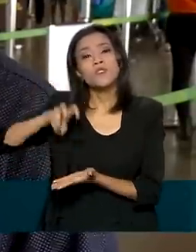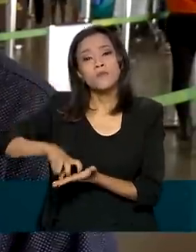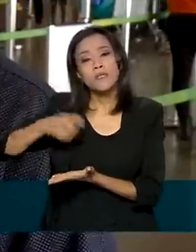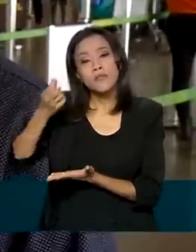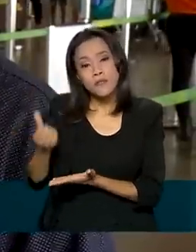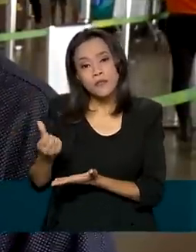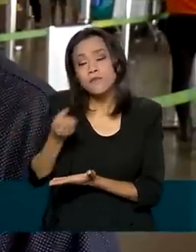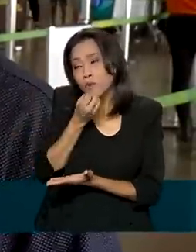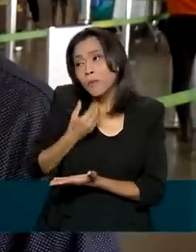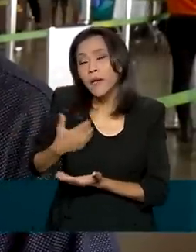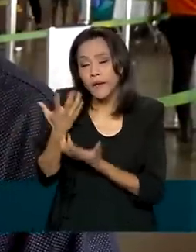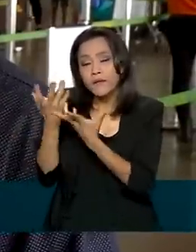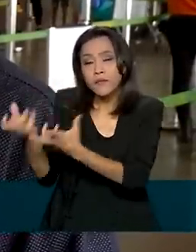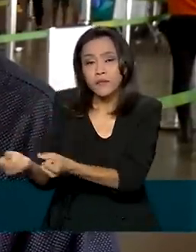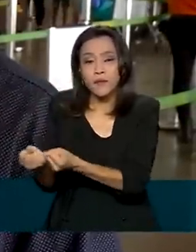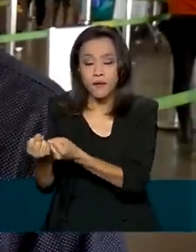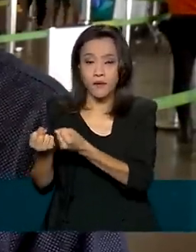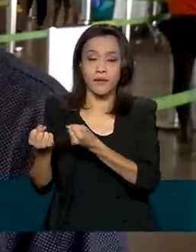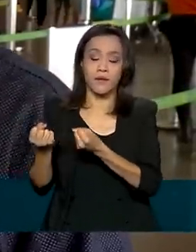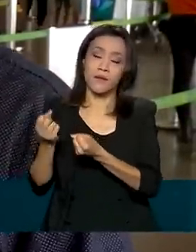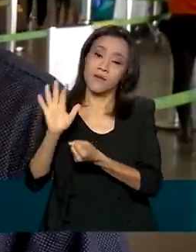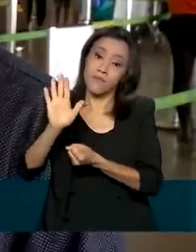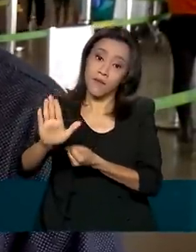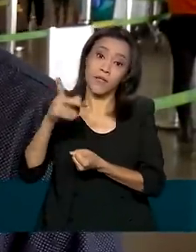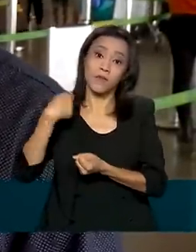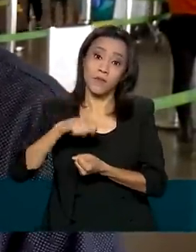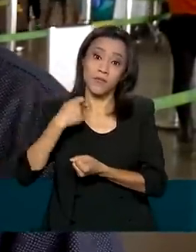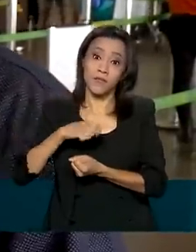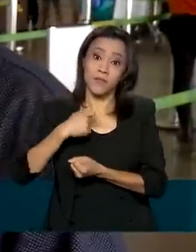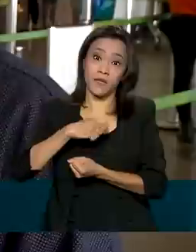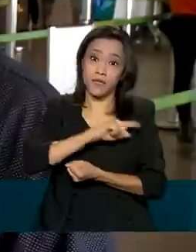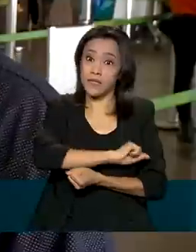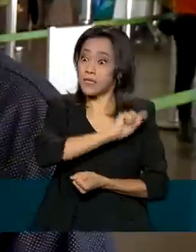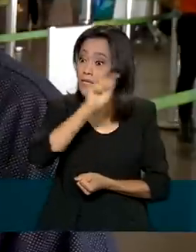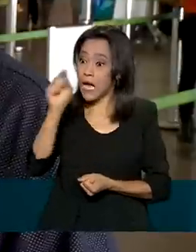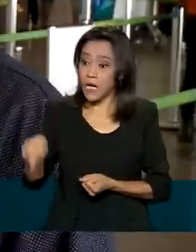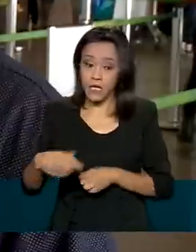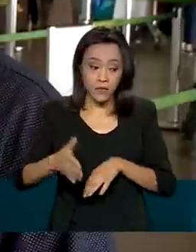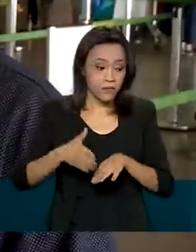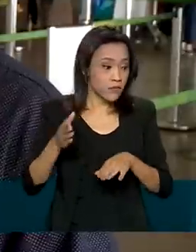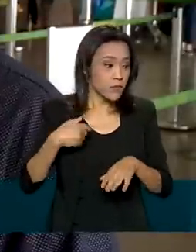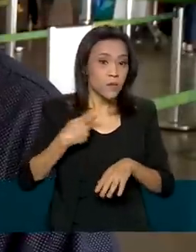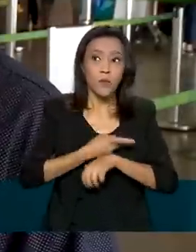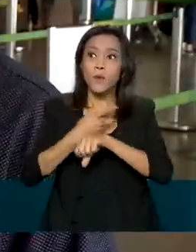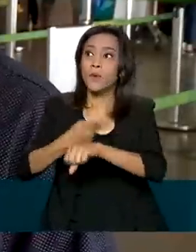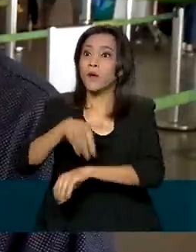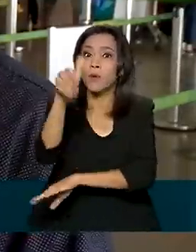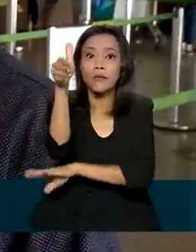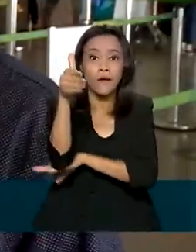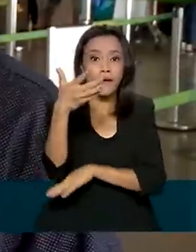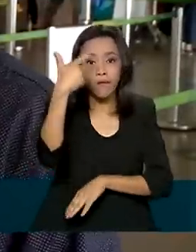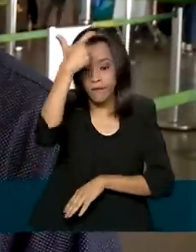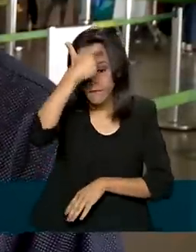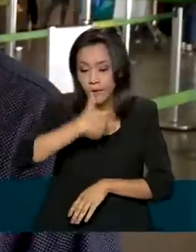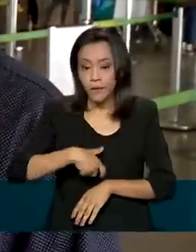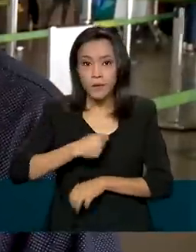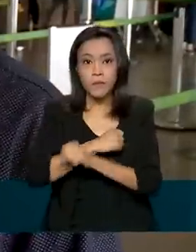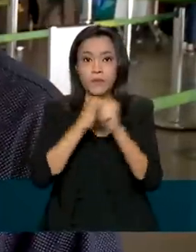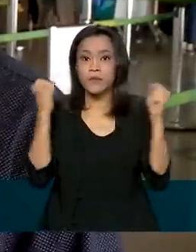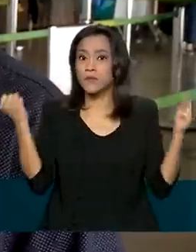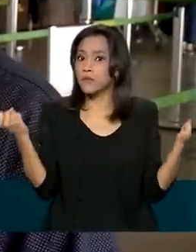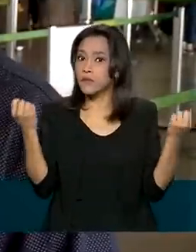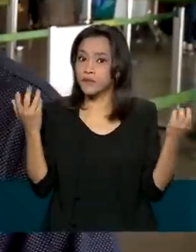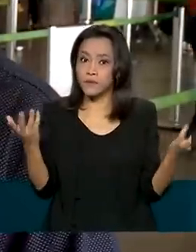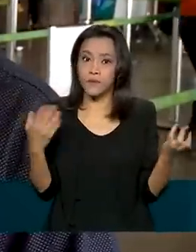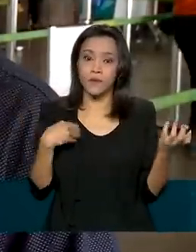Eu aceitei a remarcação, porém eu tive que sair do aeroporto por conta própria, procurar uma hospedagem, porque estava impossível